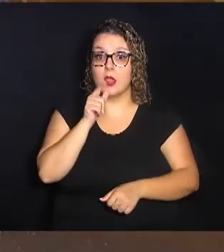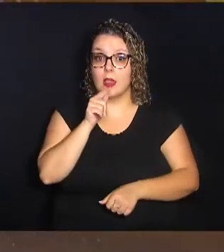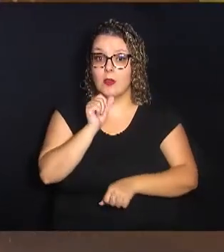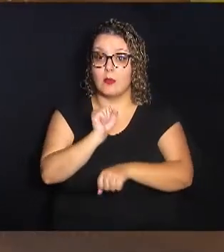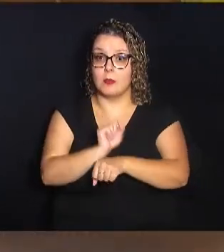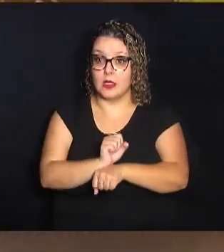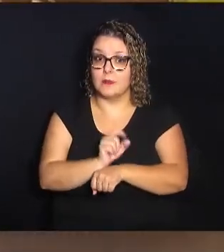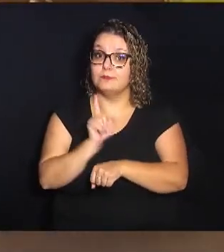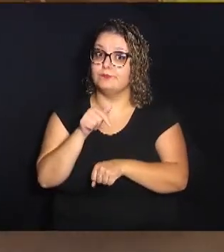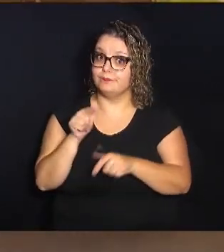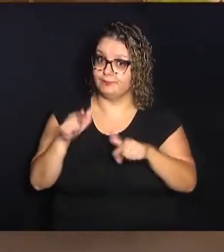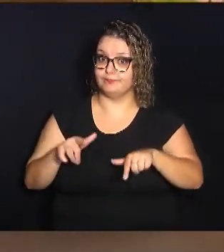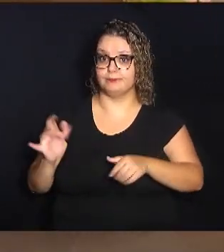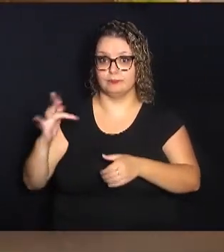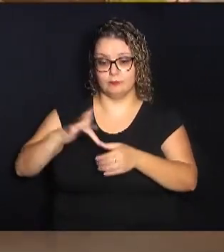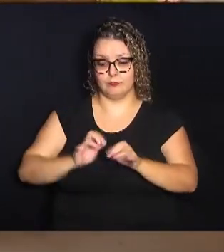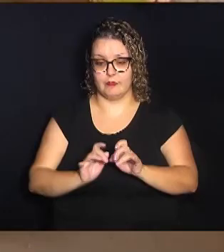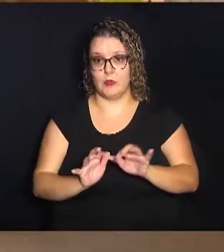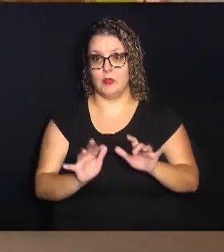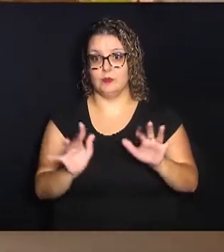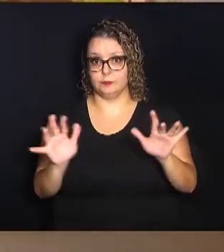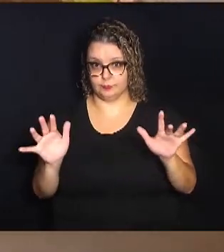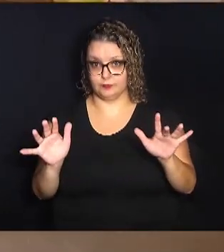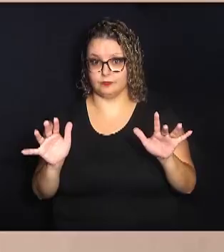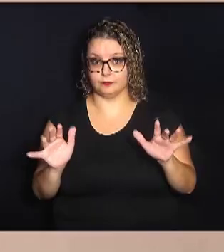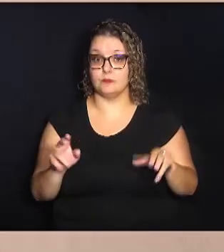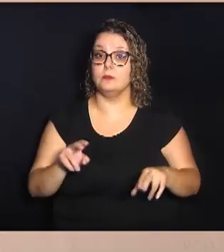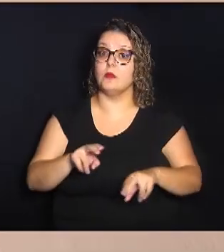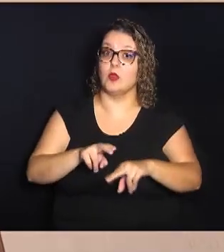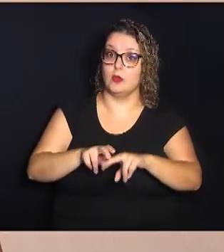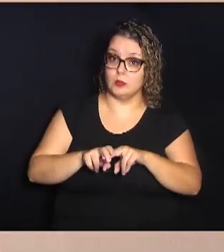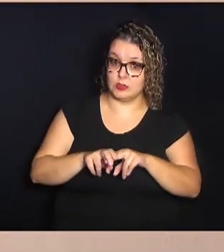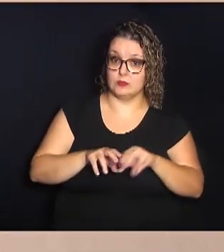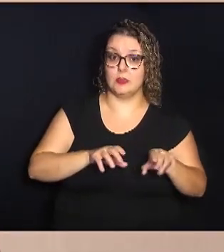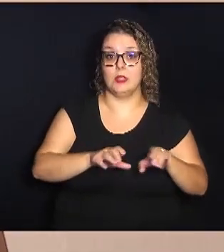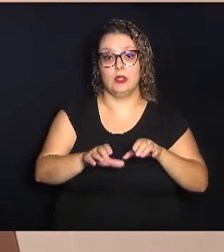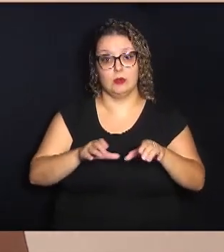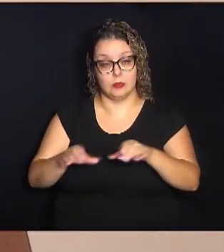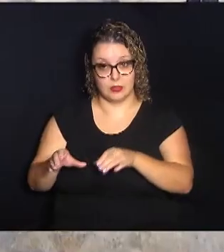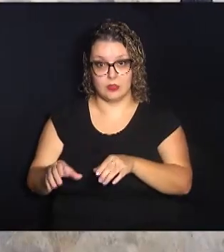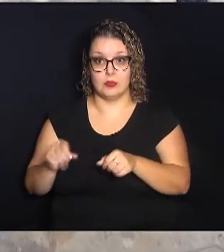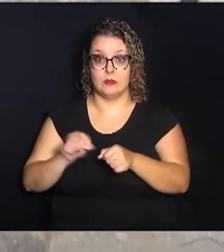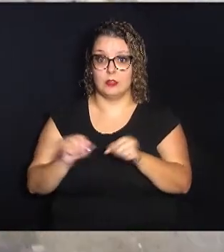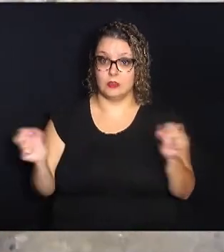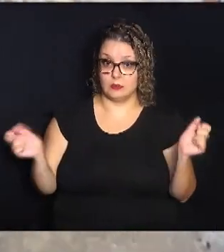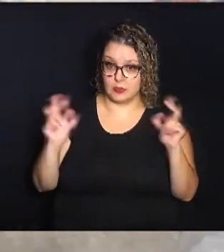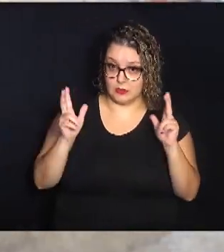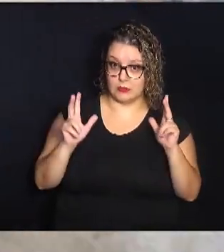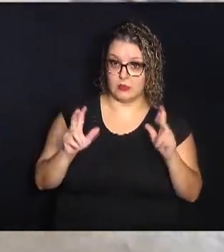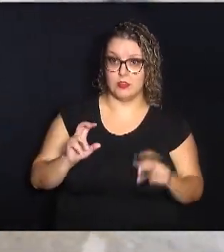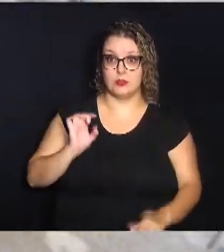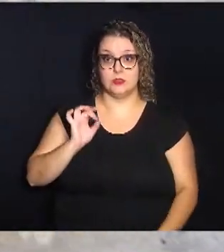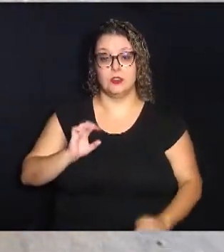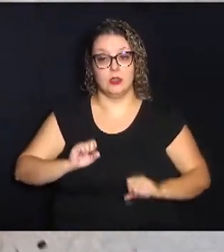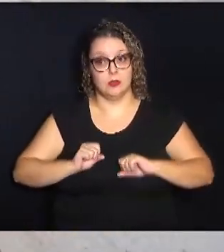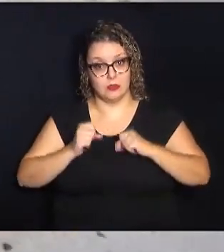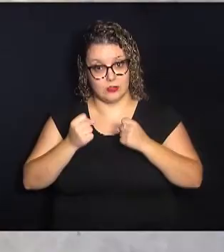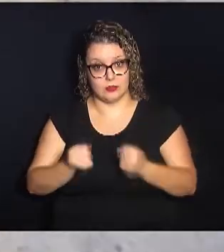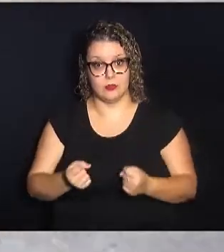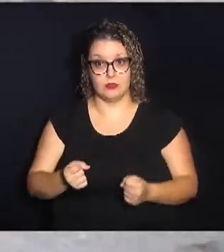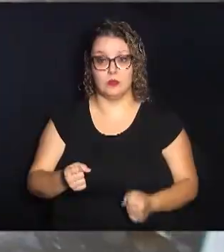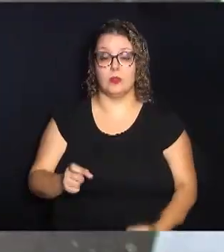ambiente para a proliferação do inseto. Por isso, a coordenadora faz o alerta. Só reforçar que os